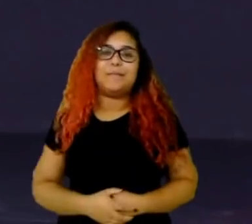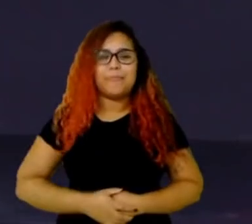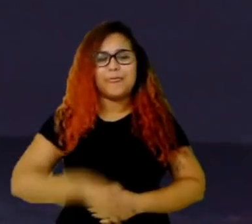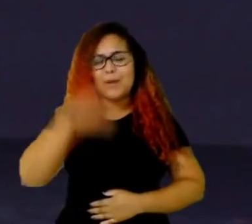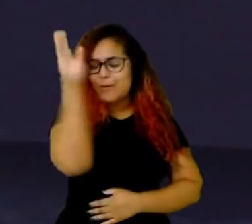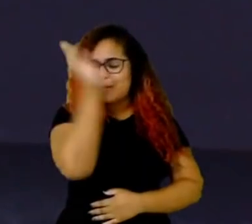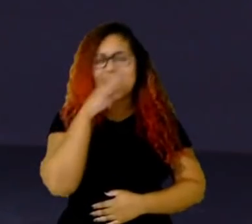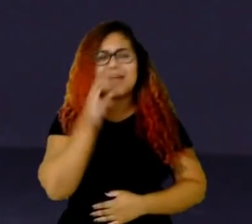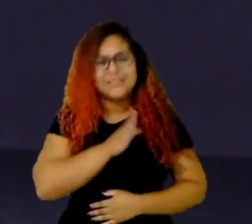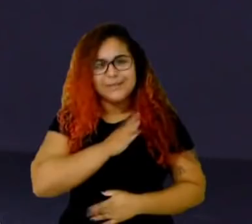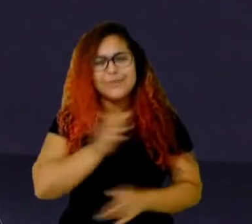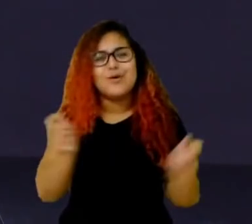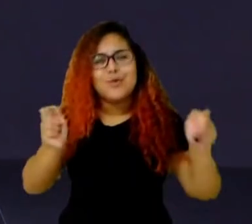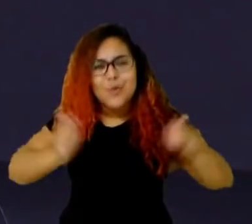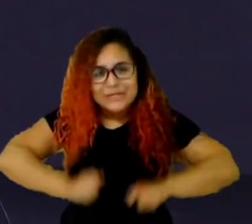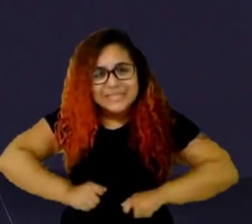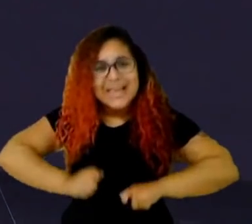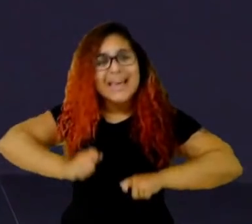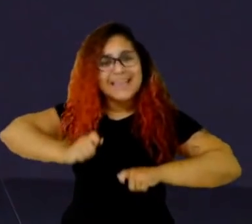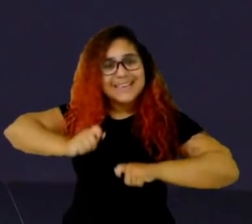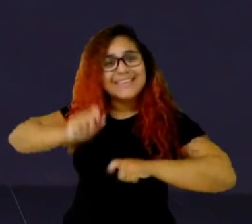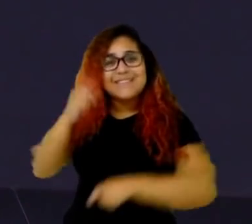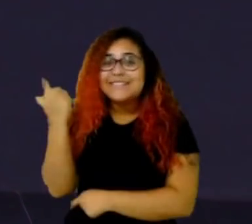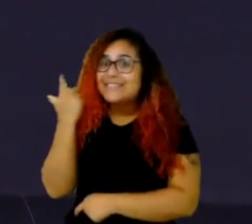salvação seria a Superfúria, Maestro?